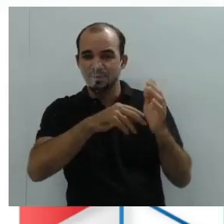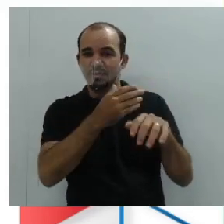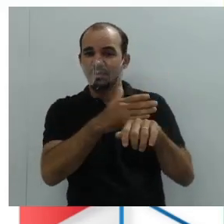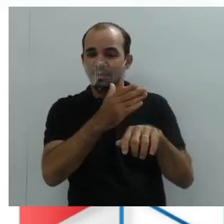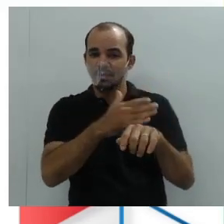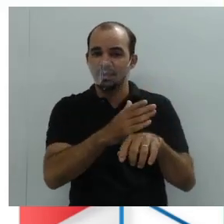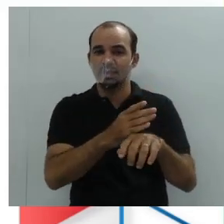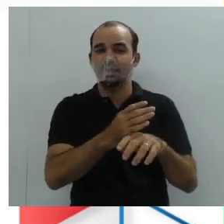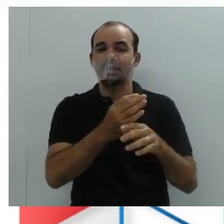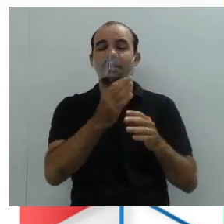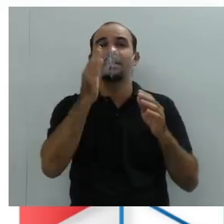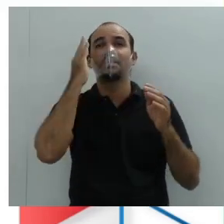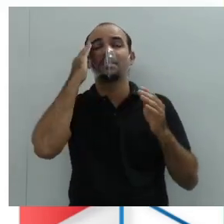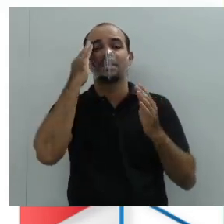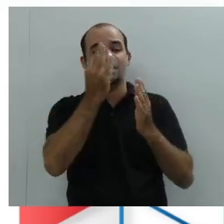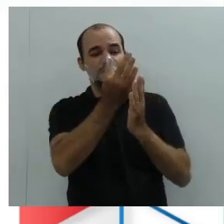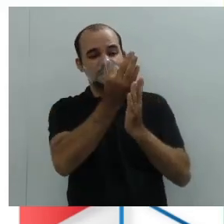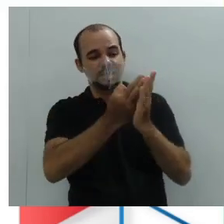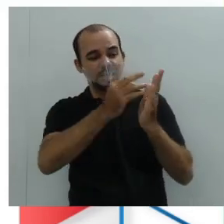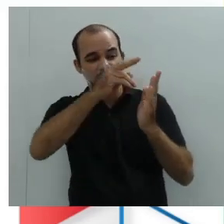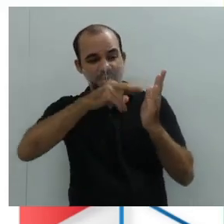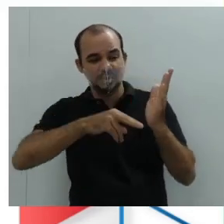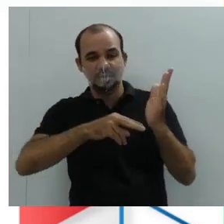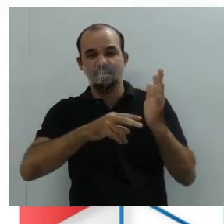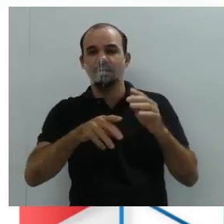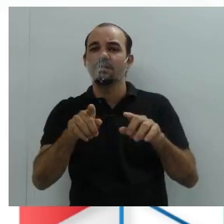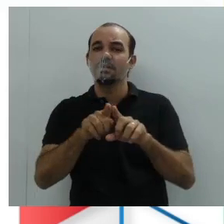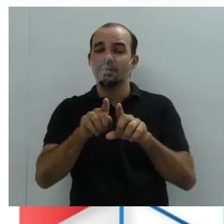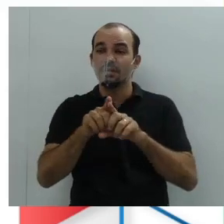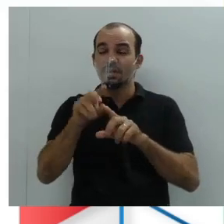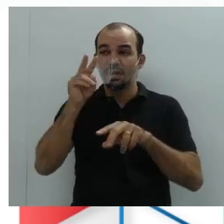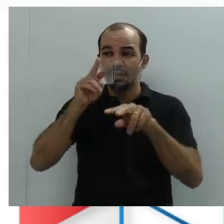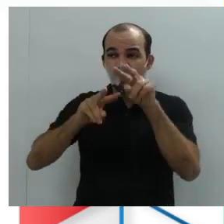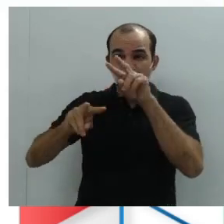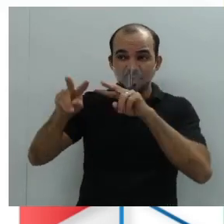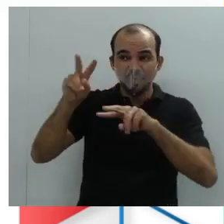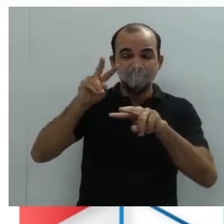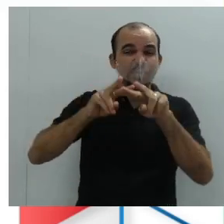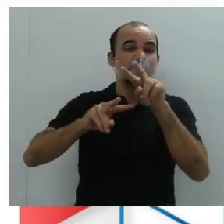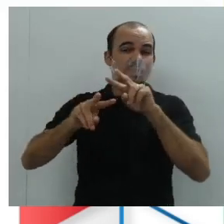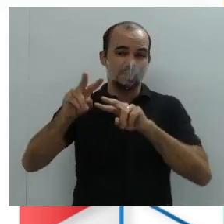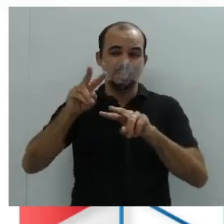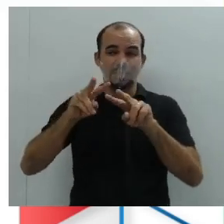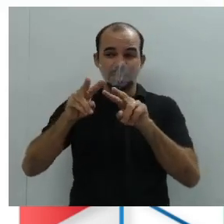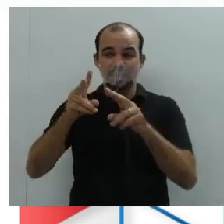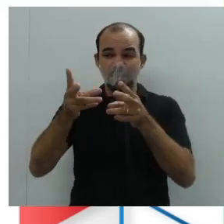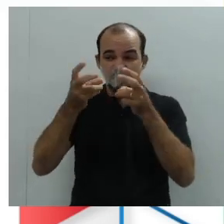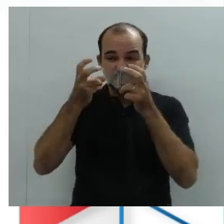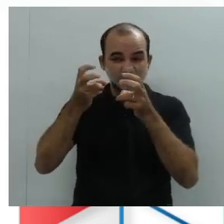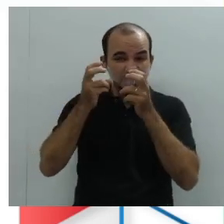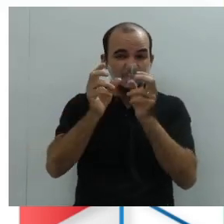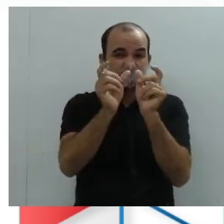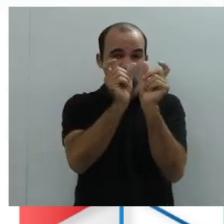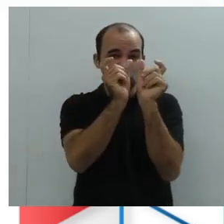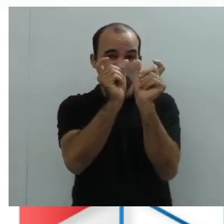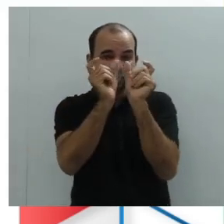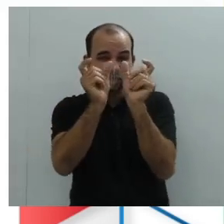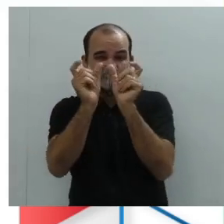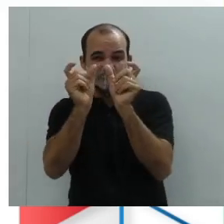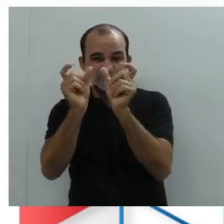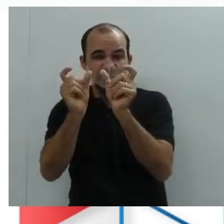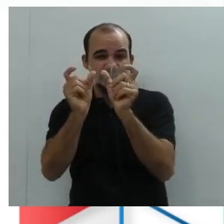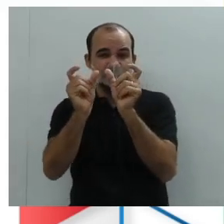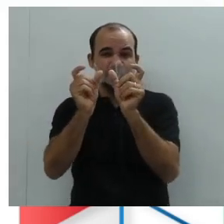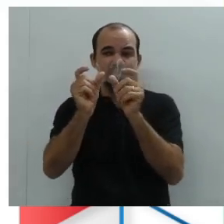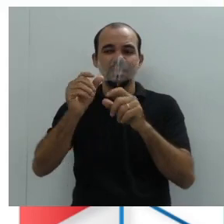E saber ouvir. Ouvir é muito mais do que escutar. Quando a gente ouve, a gente está atento àquilo, à